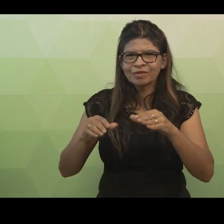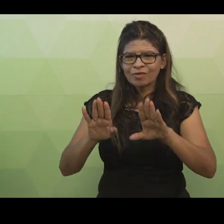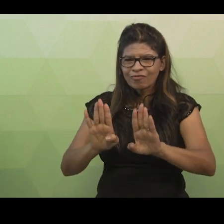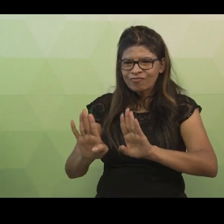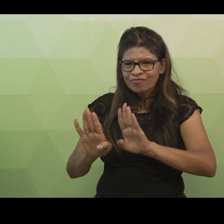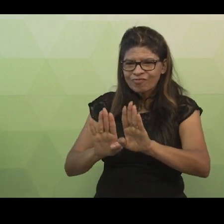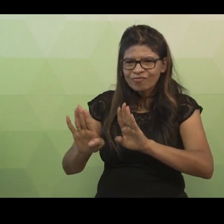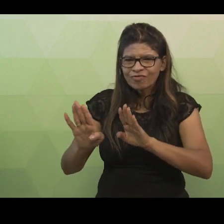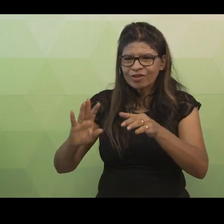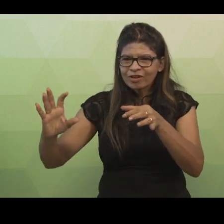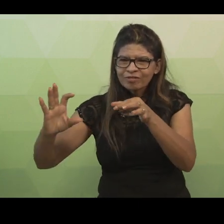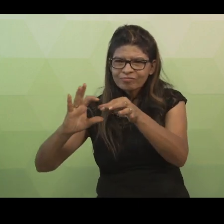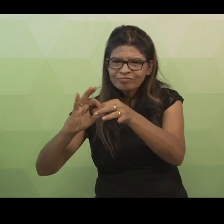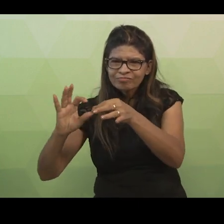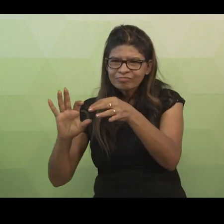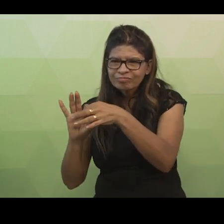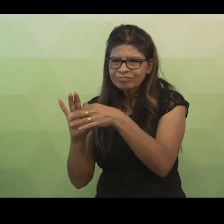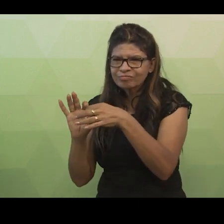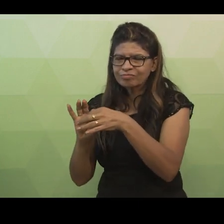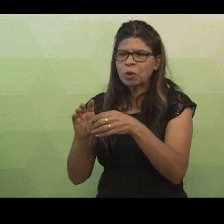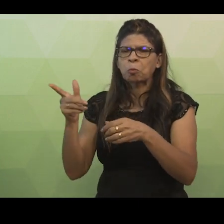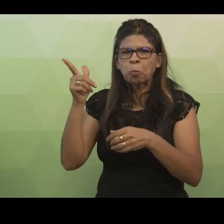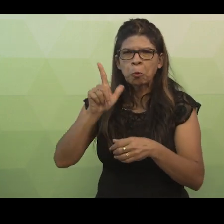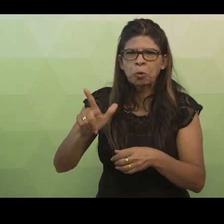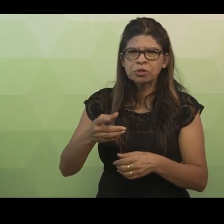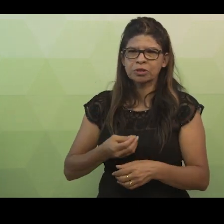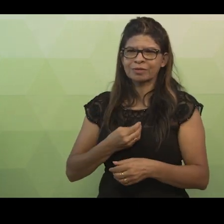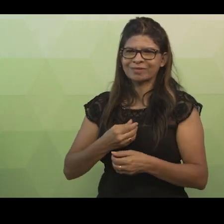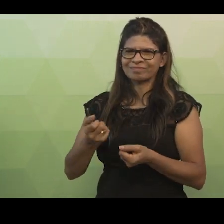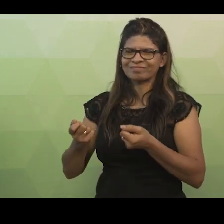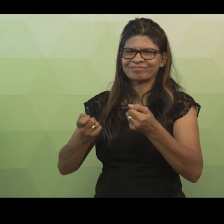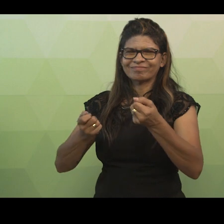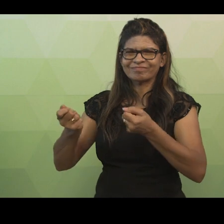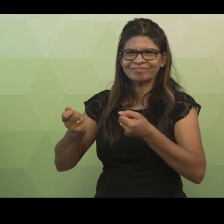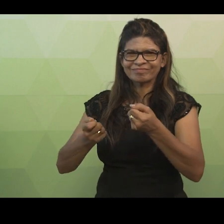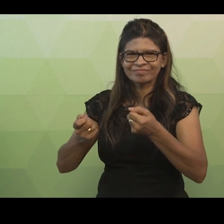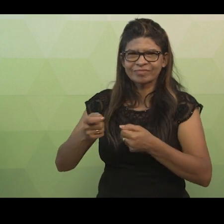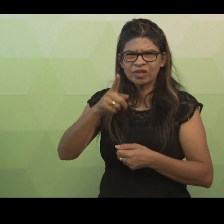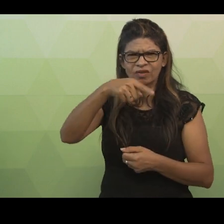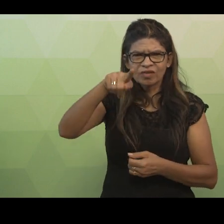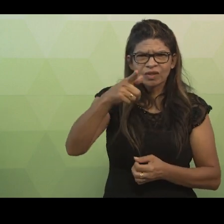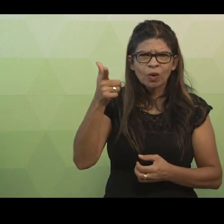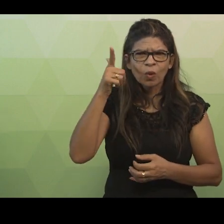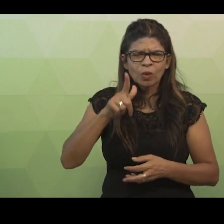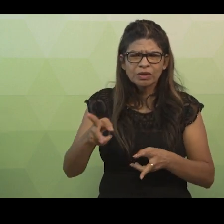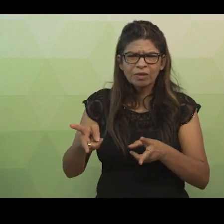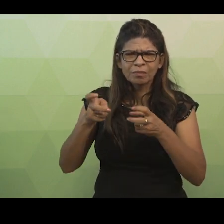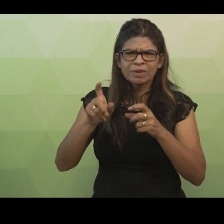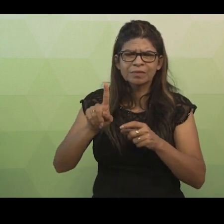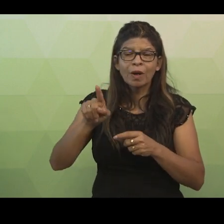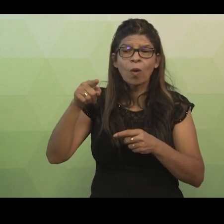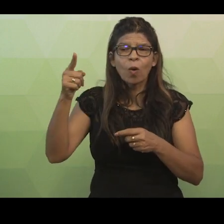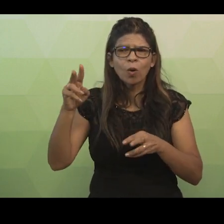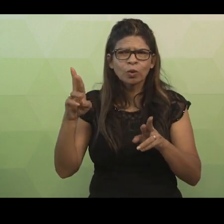Vocês conseguem identificar outro tipo de relacionamento neste exemplo? Temos o relacionamento por generalização ou herança,